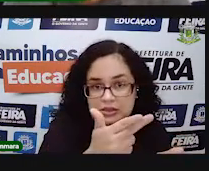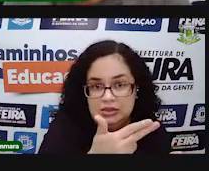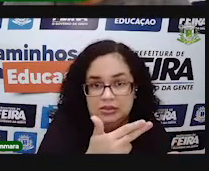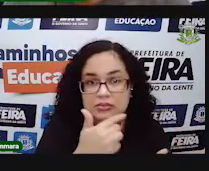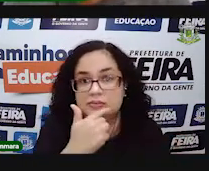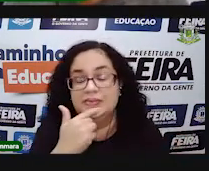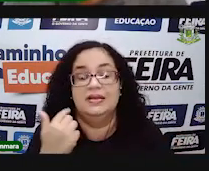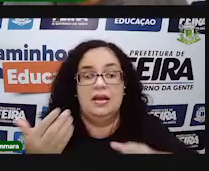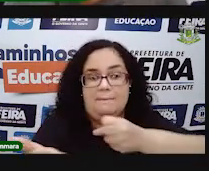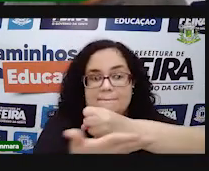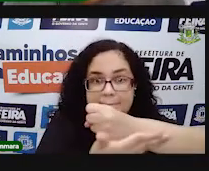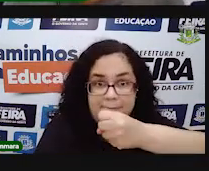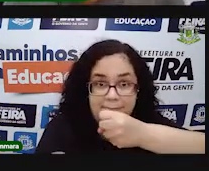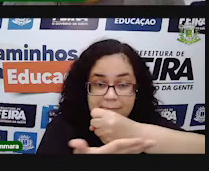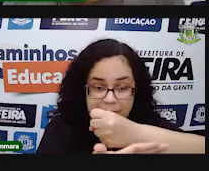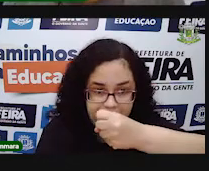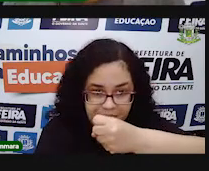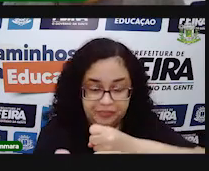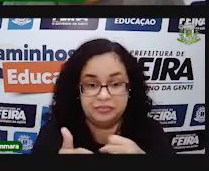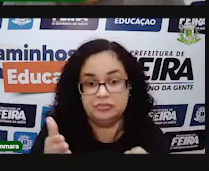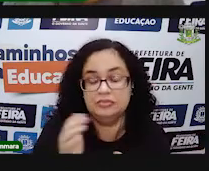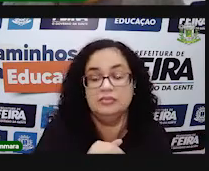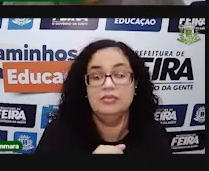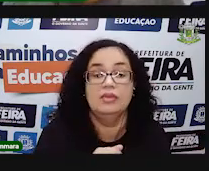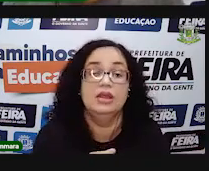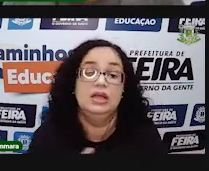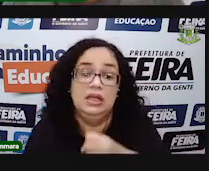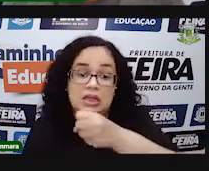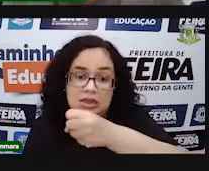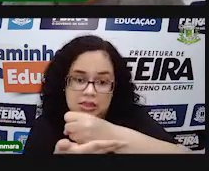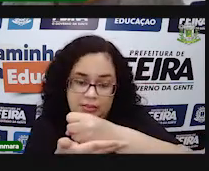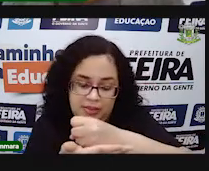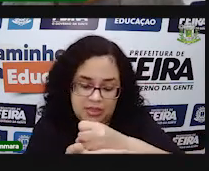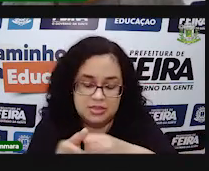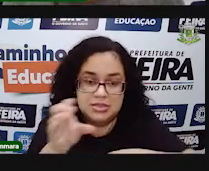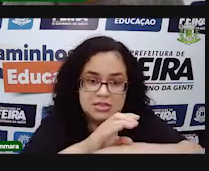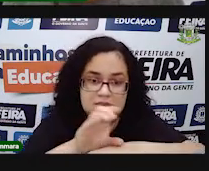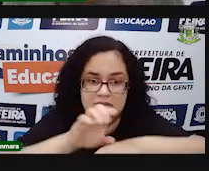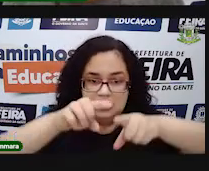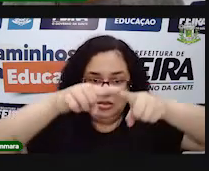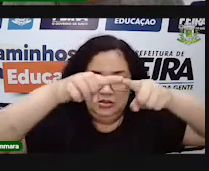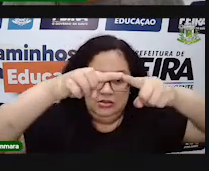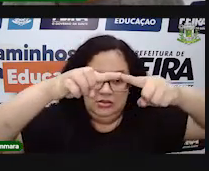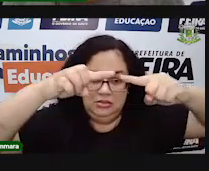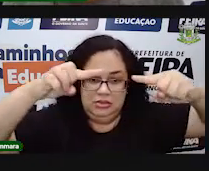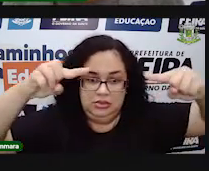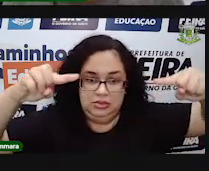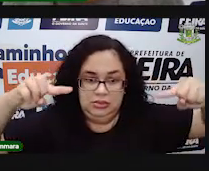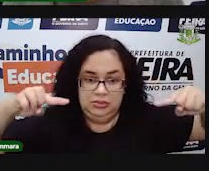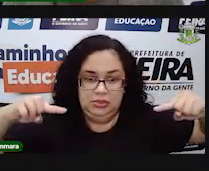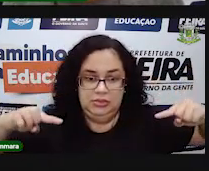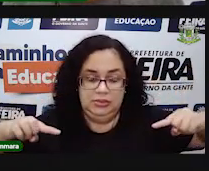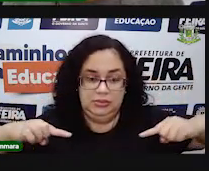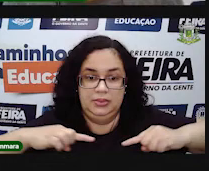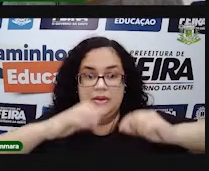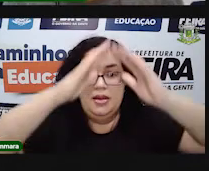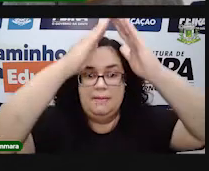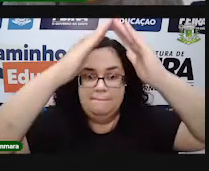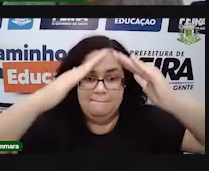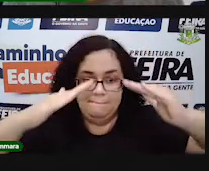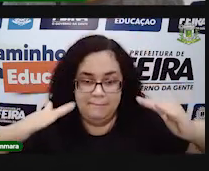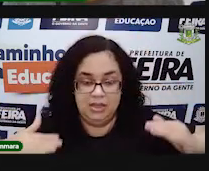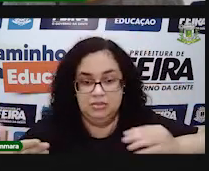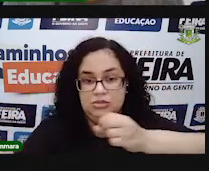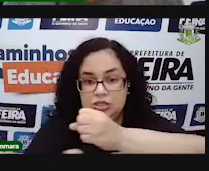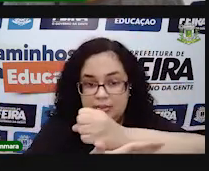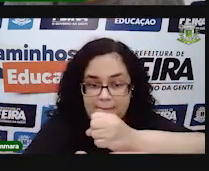a figura que está na sua base. Nessa figura aqui, a base, né, essa tampinha cinza é um quadrado.